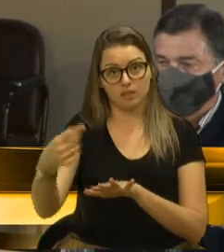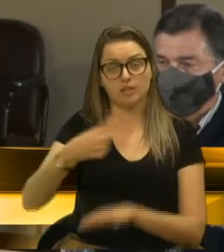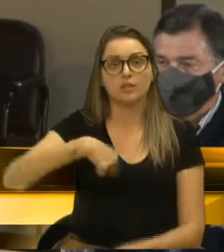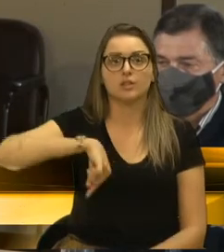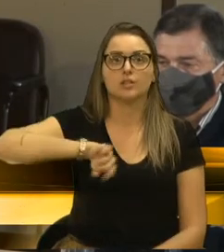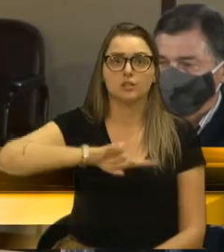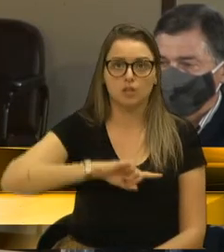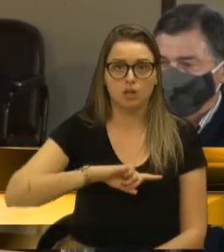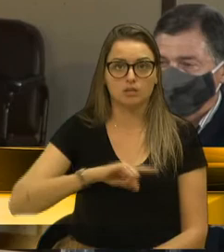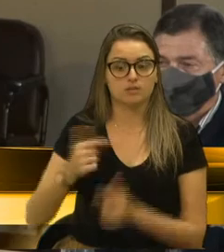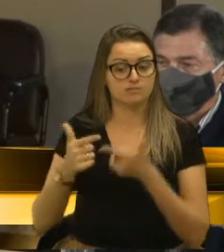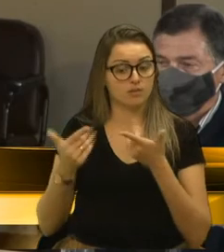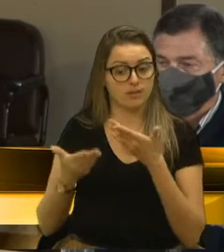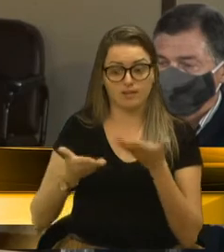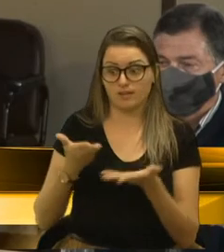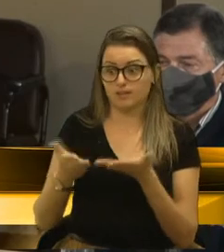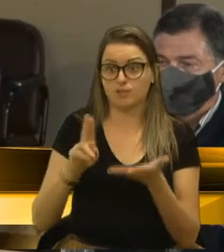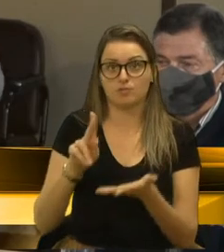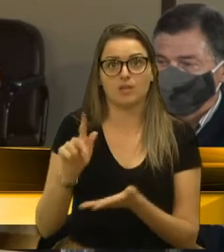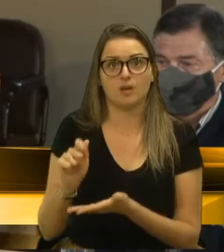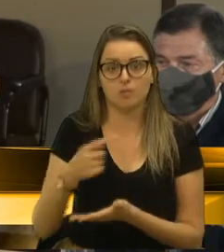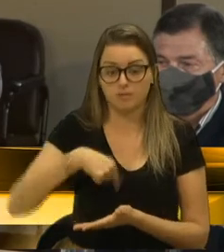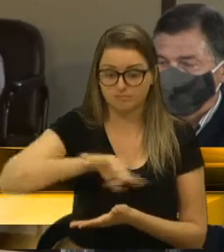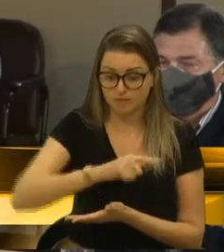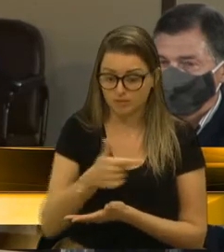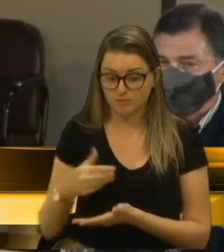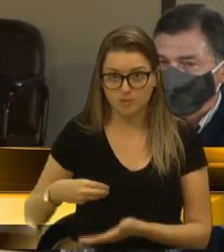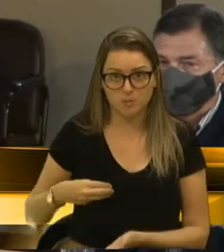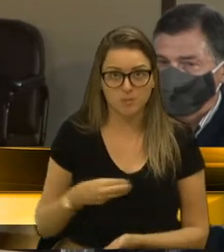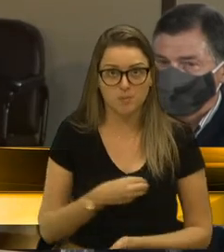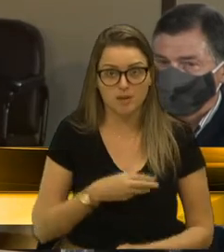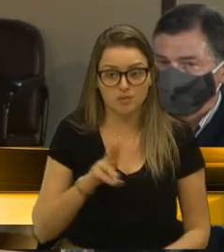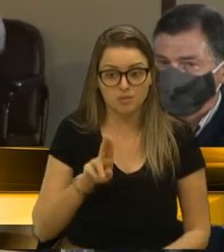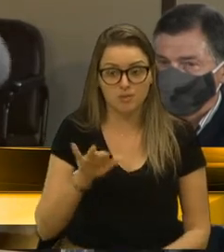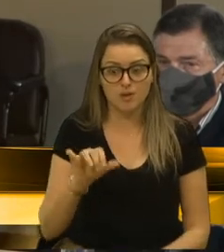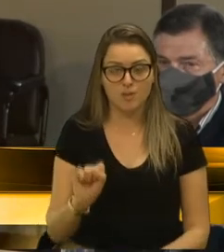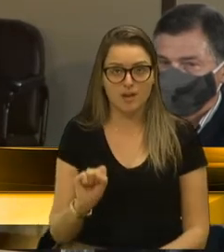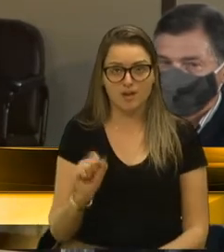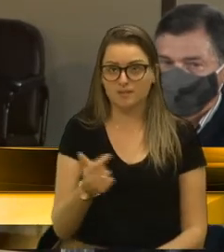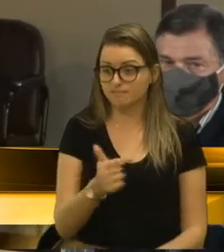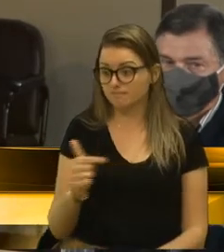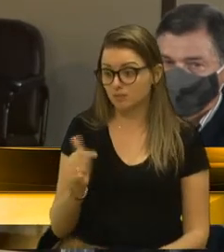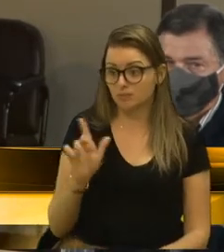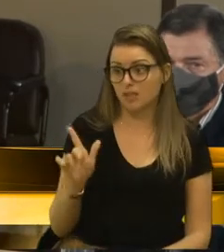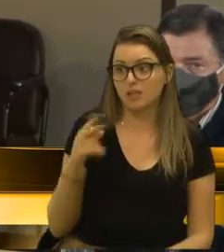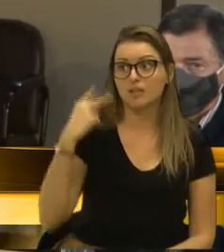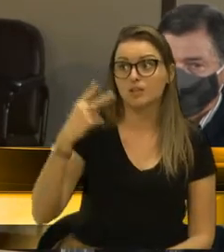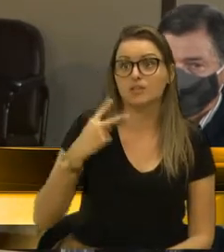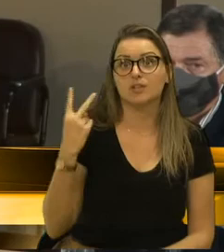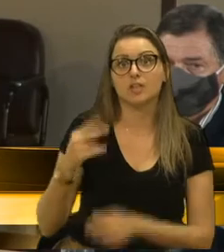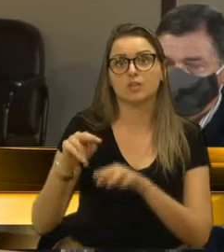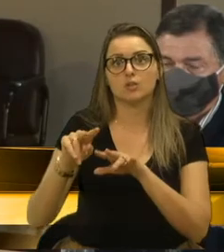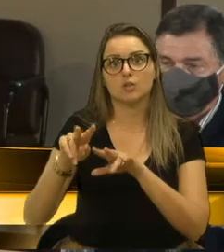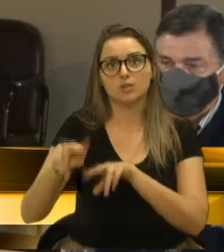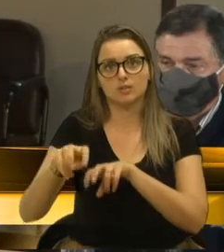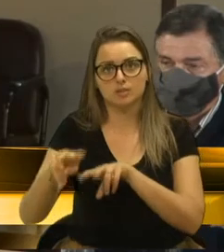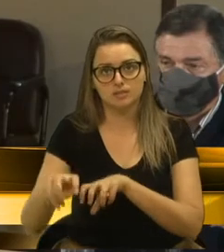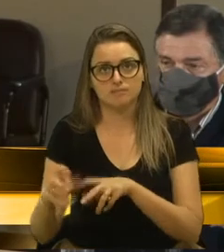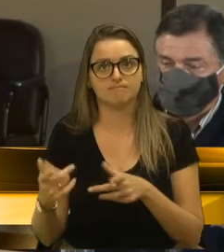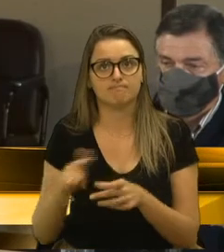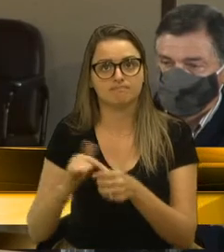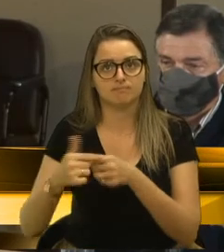possivelmente sem atendimento. Nós não temos médicos, nem para as nossas UBS, não temos vereadores que estão no interior. Que são do interior.